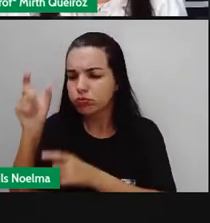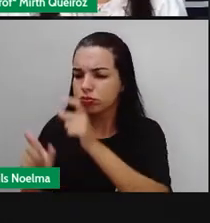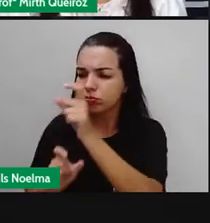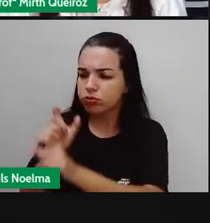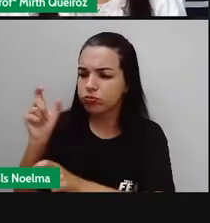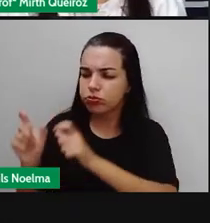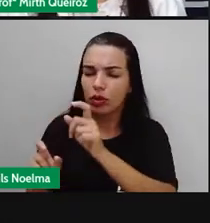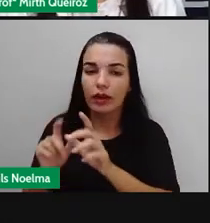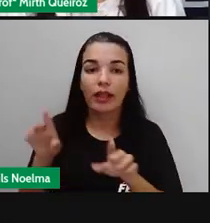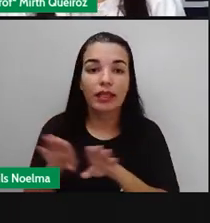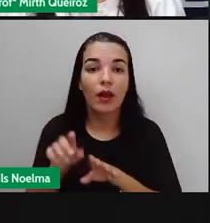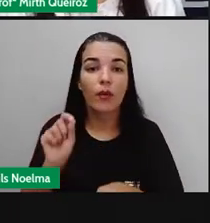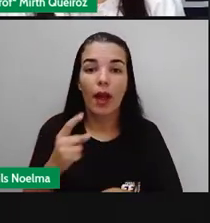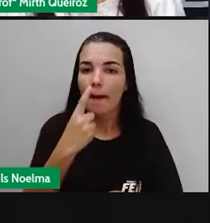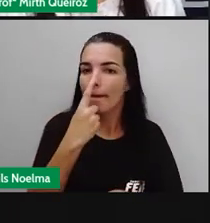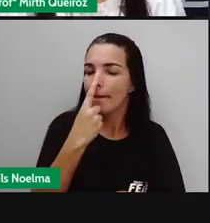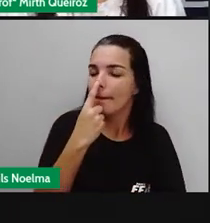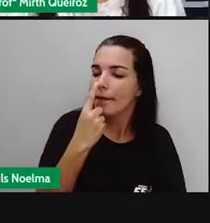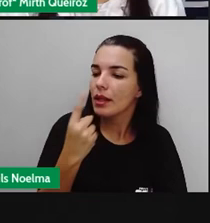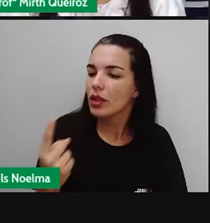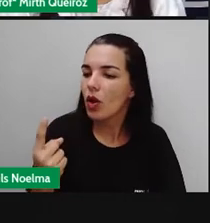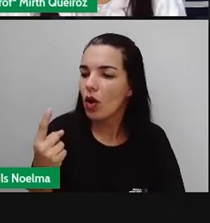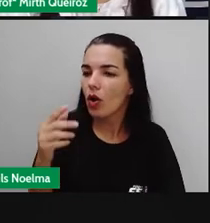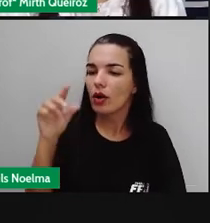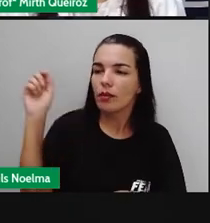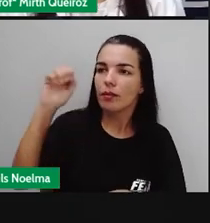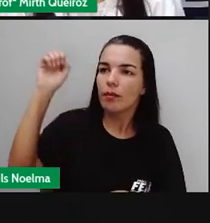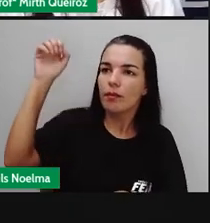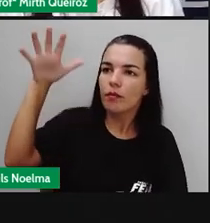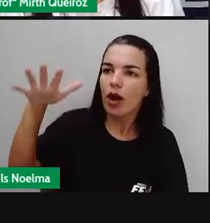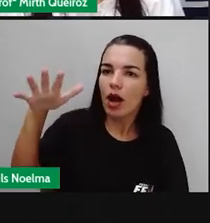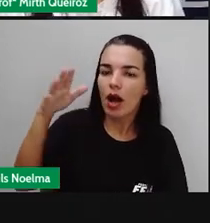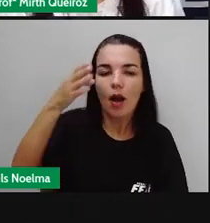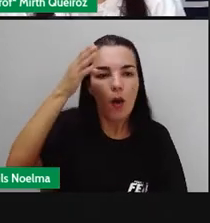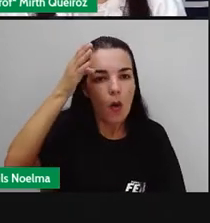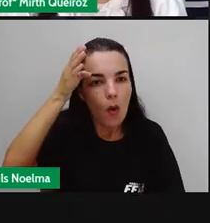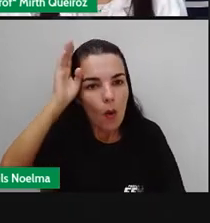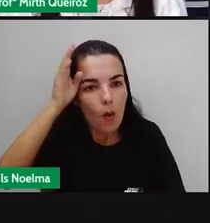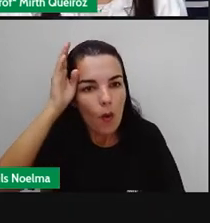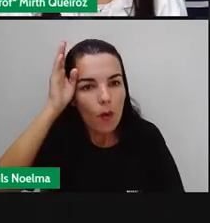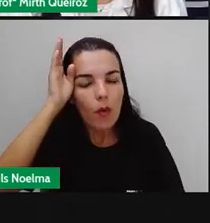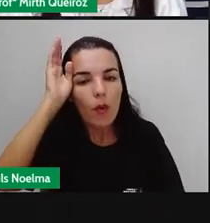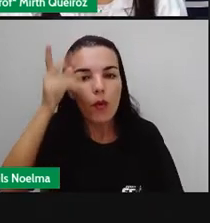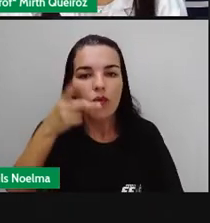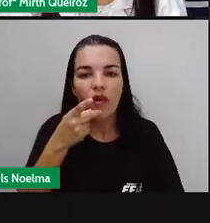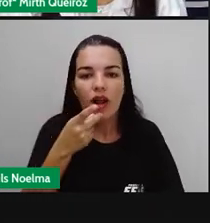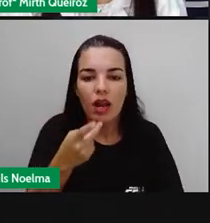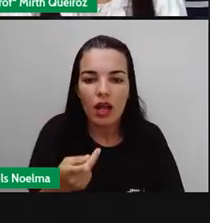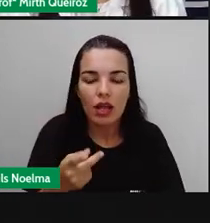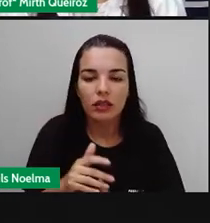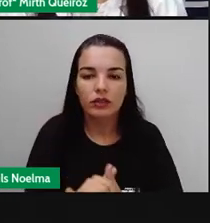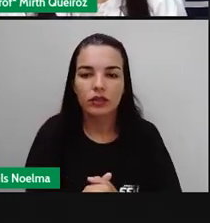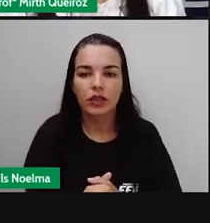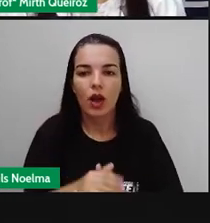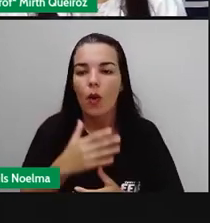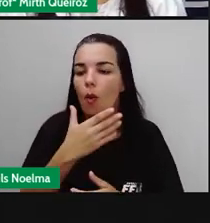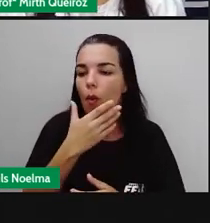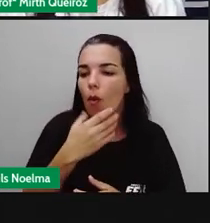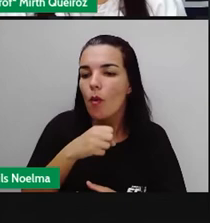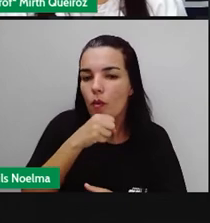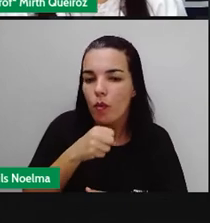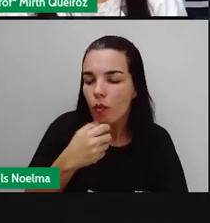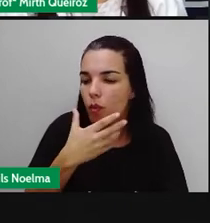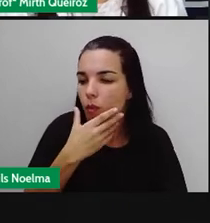personagens como o Pinóquio, como a fada, como o Bulo, Palanjo, tem o Brilho, tem o próprio Geppetto, que é o